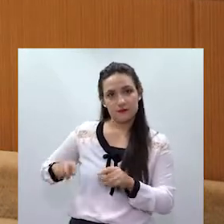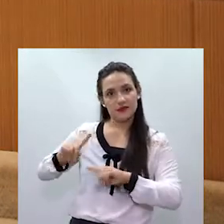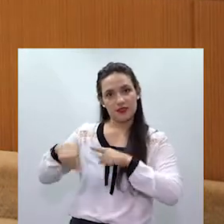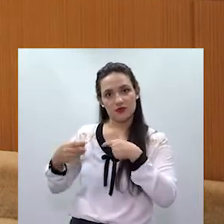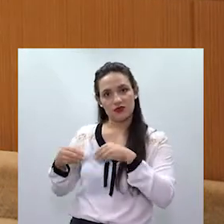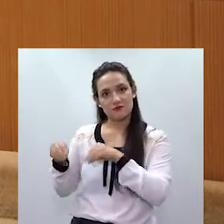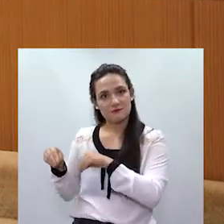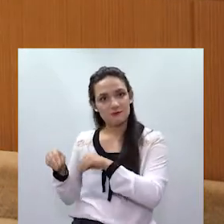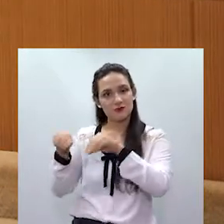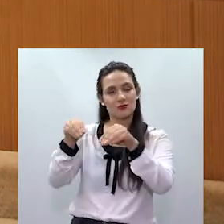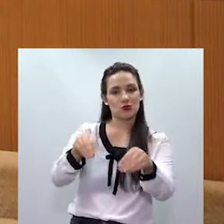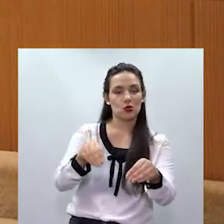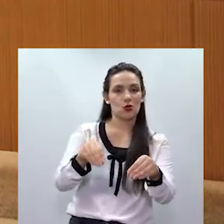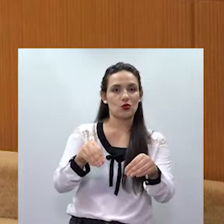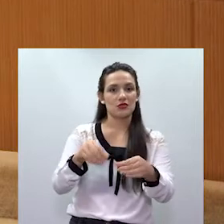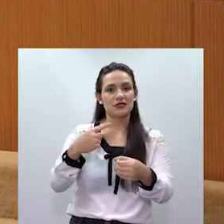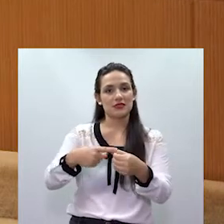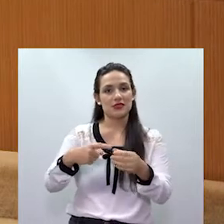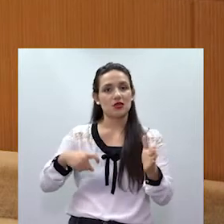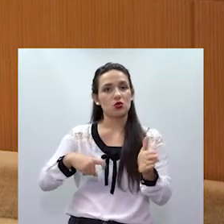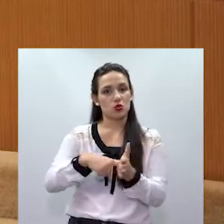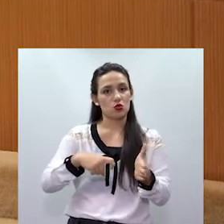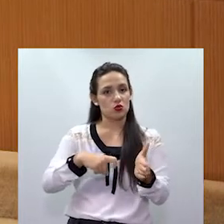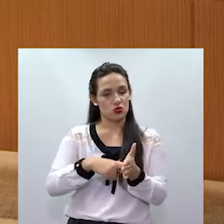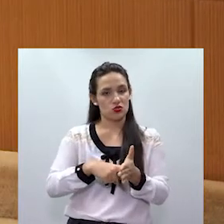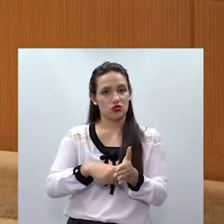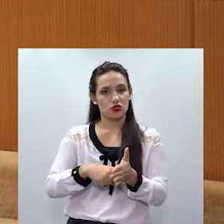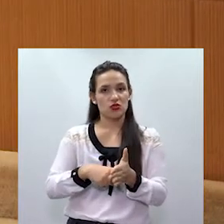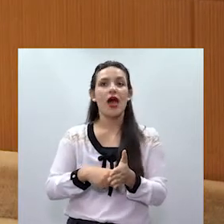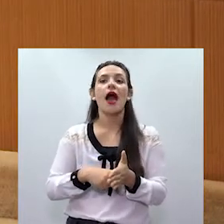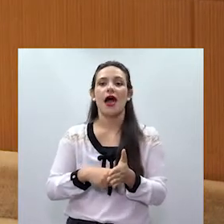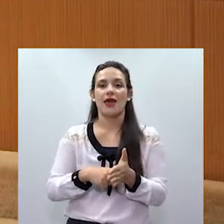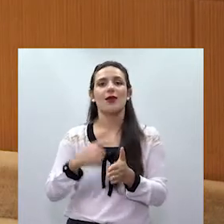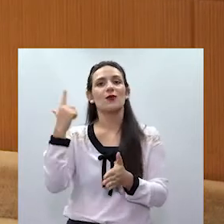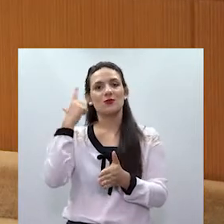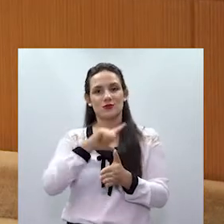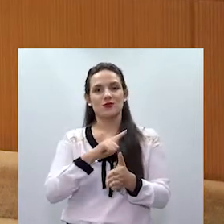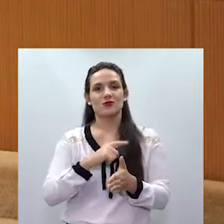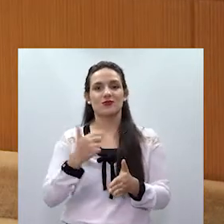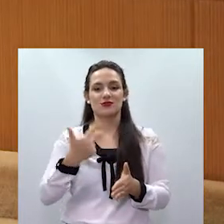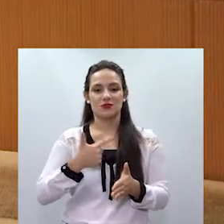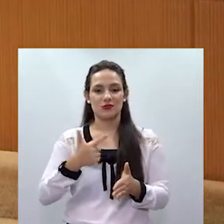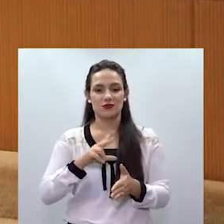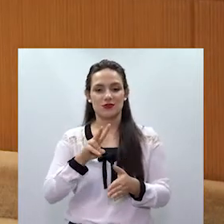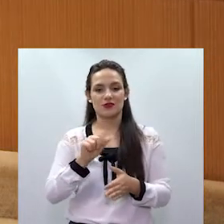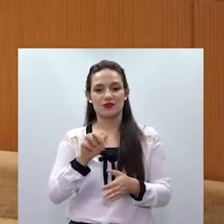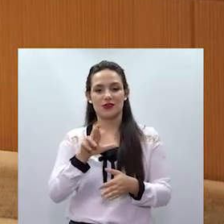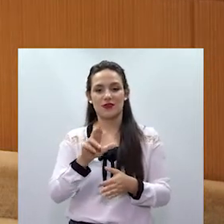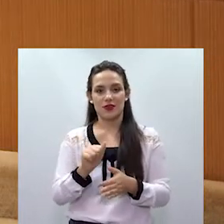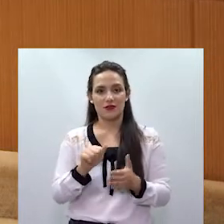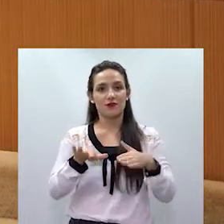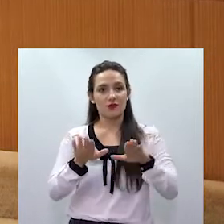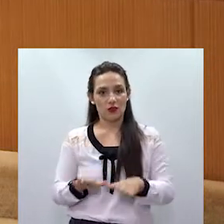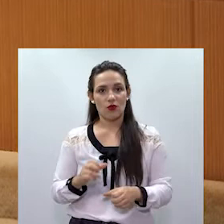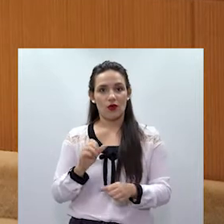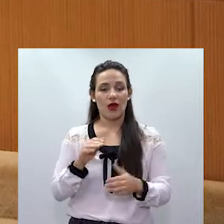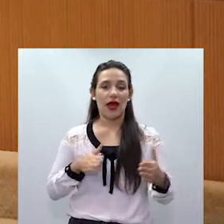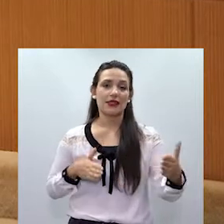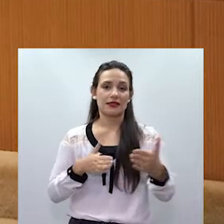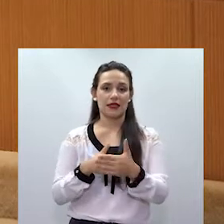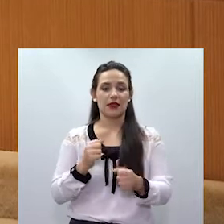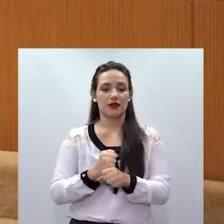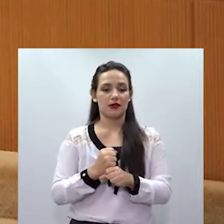foi novamente promovida para a comarca de Coxim, assumindo a segunda vara, onde permaneceu até janeiro